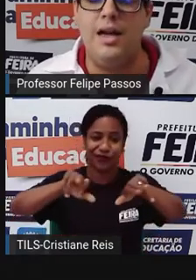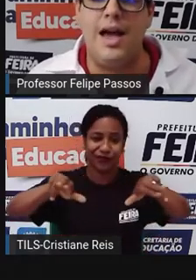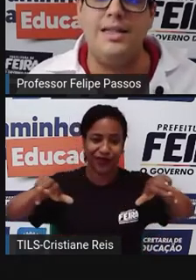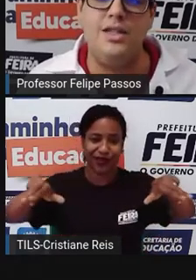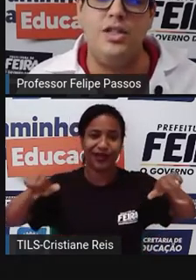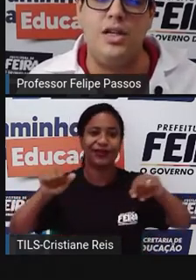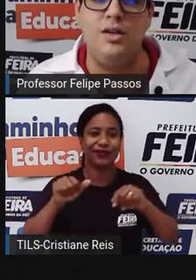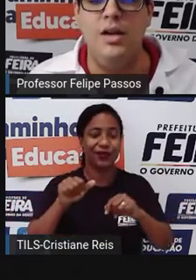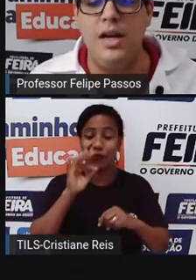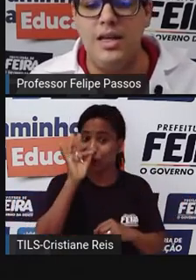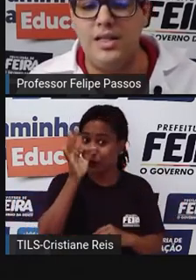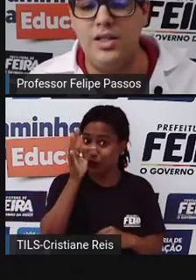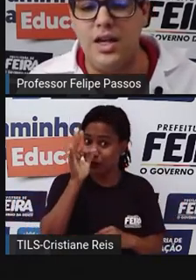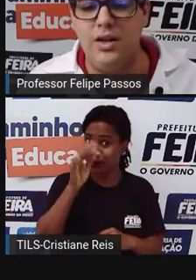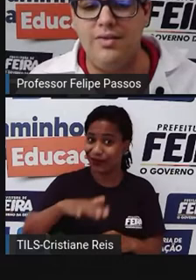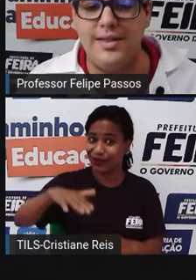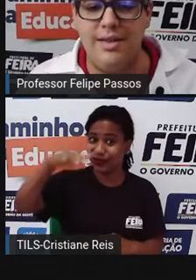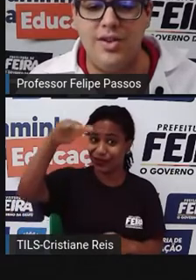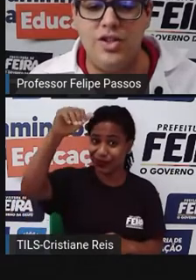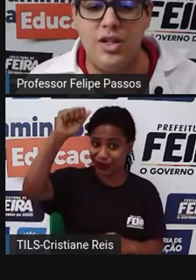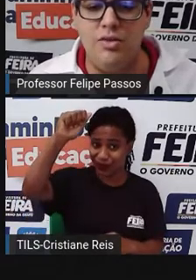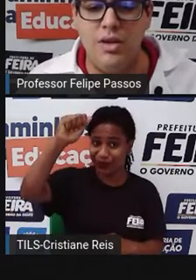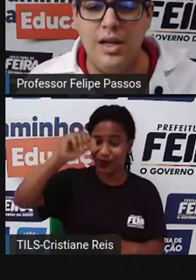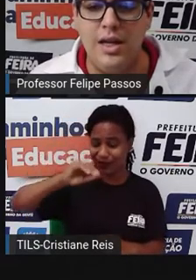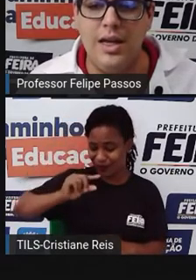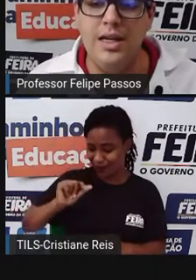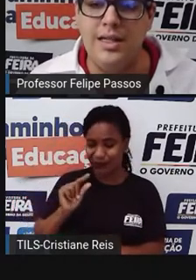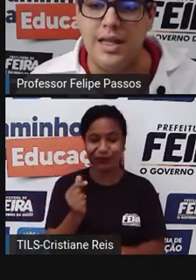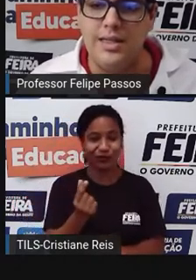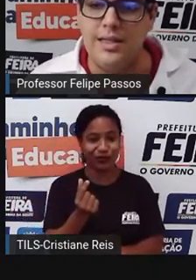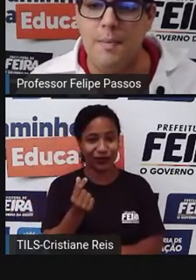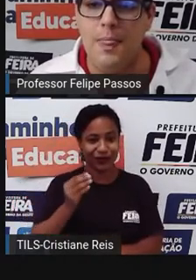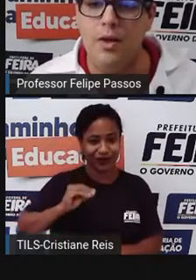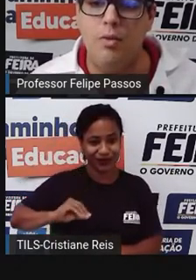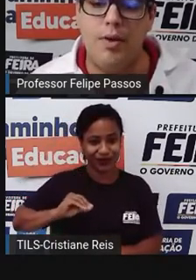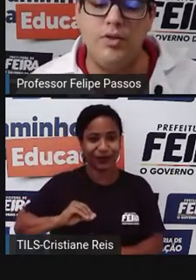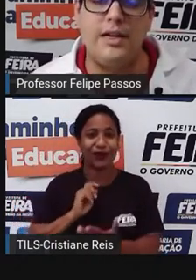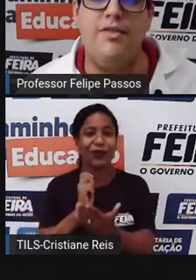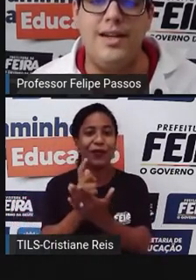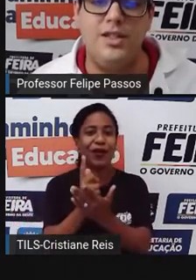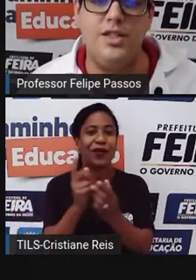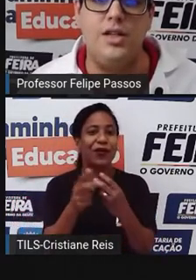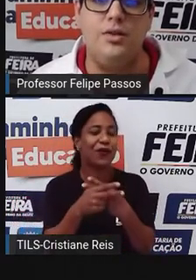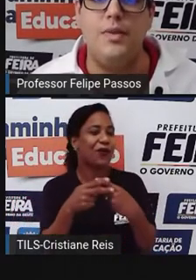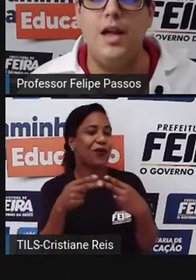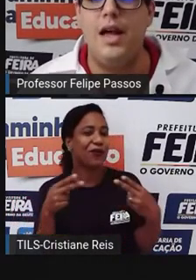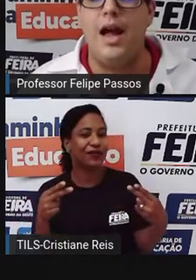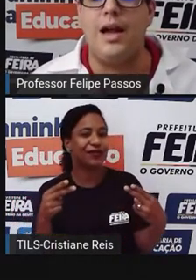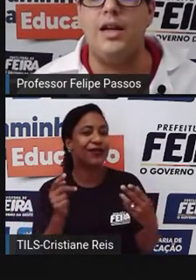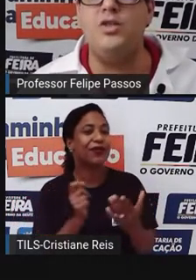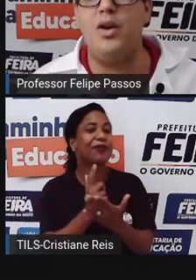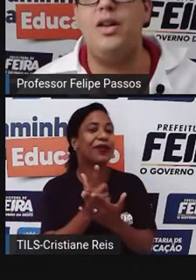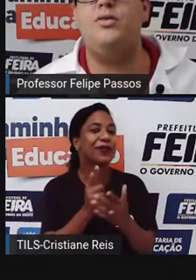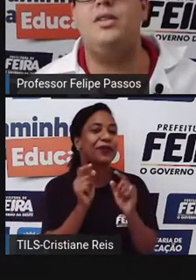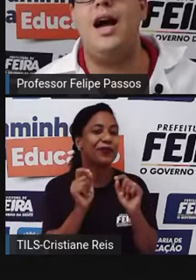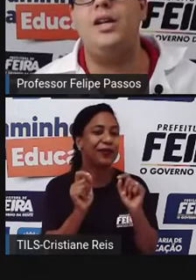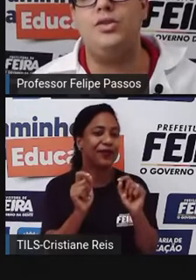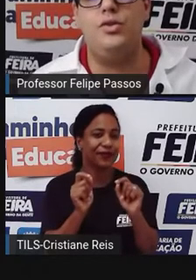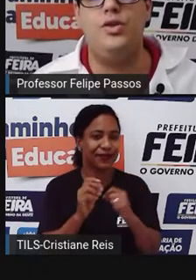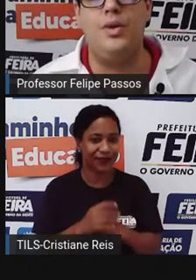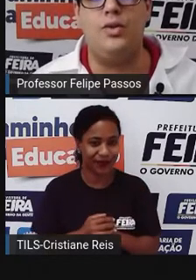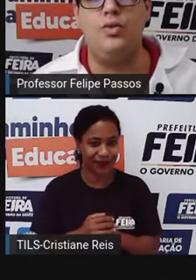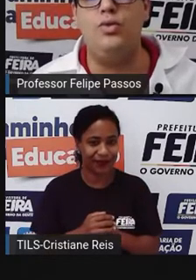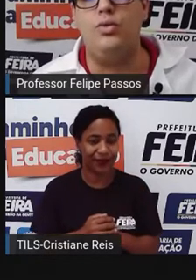e ganhar esse dinheiro, e esse dinheiro vai ser investido em itens. Para onde é que vai esse dinheiro? A grande maioria dos